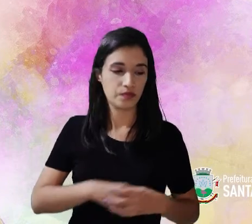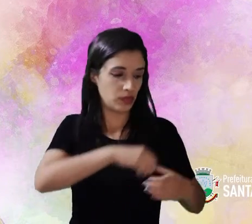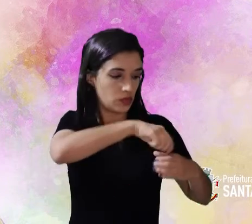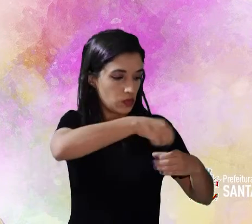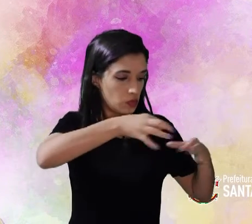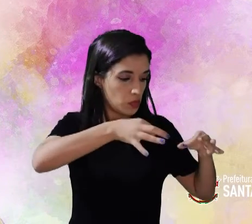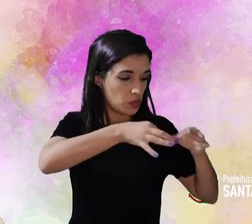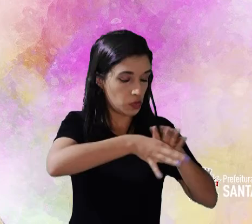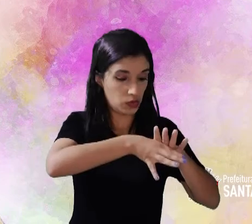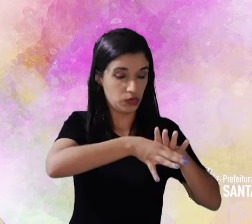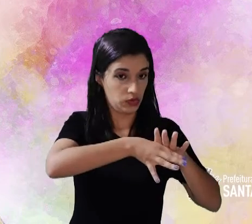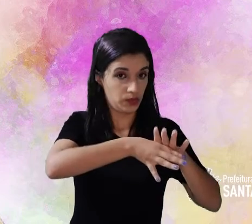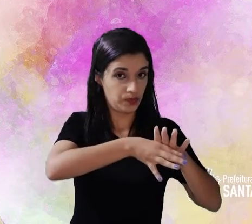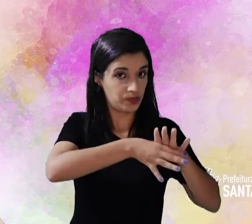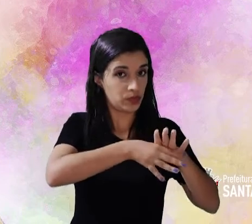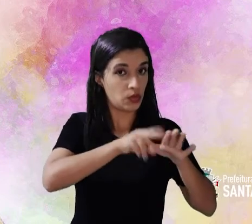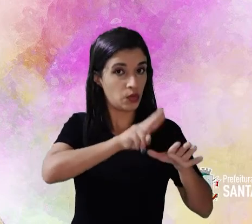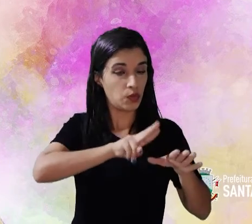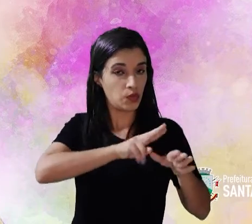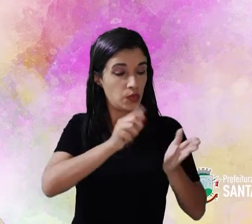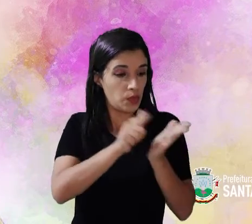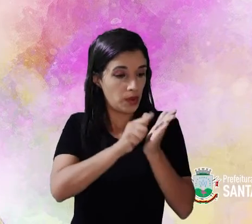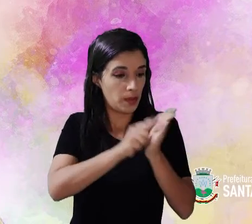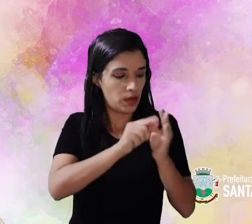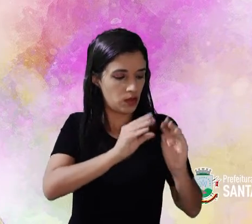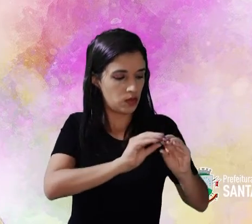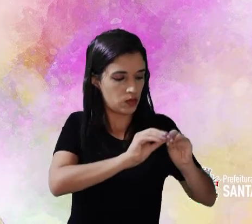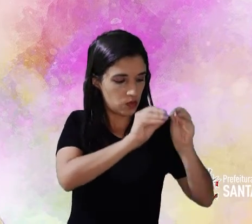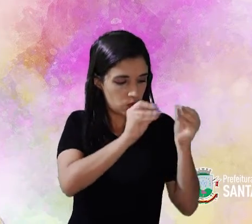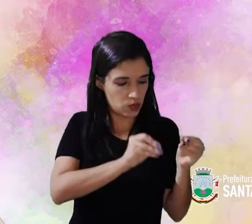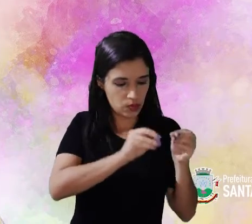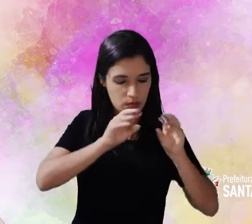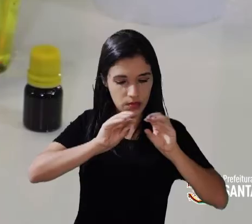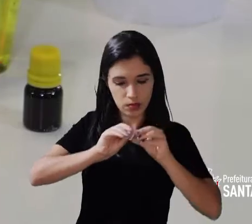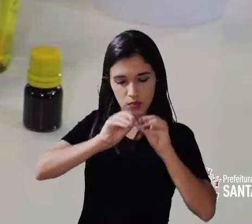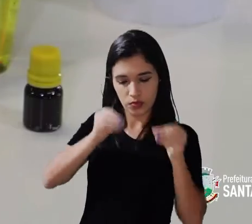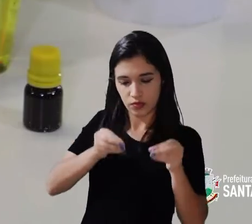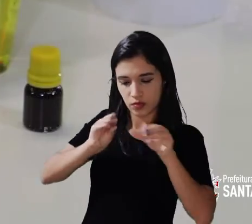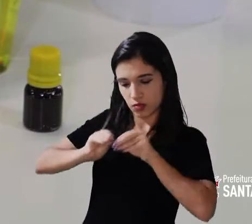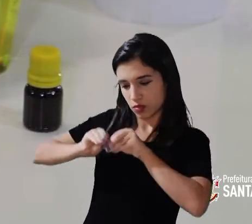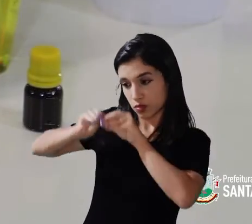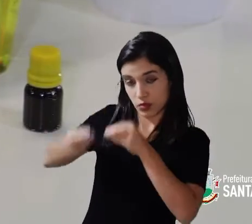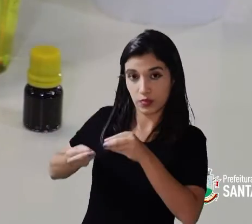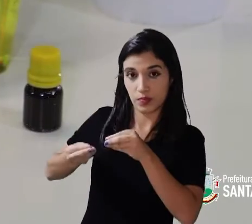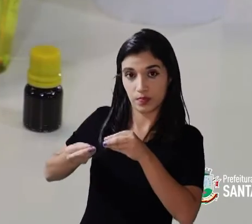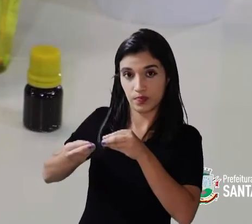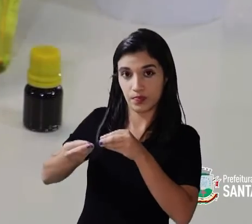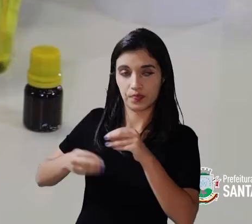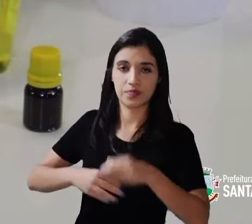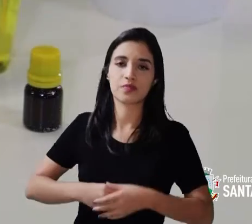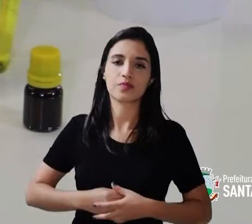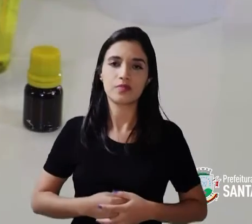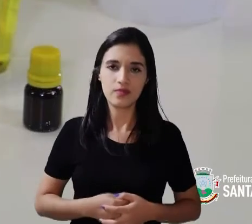Depois de misturada a gente coloca esses papéis toalhas que a gente dobrou.